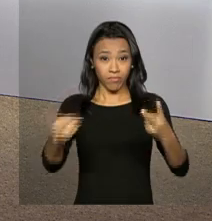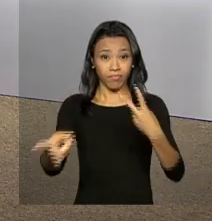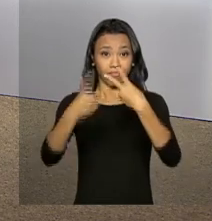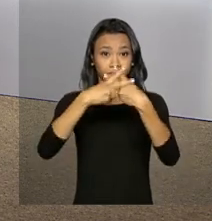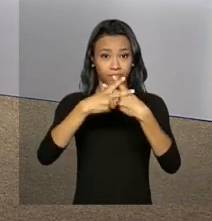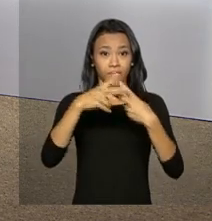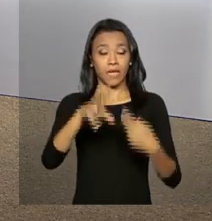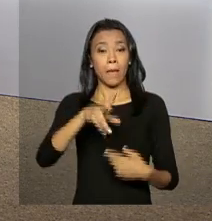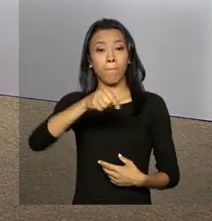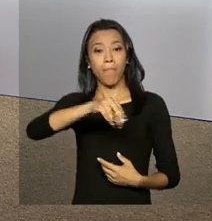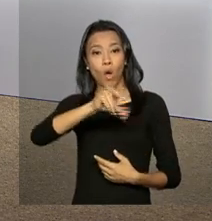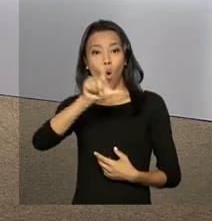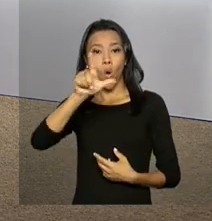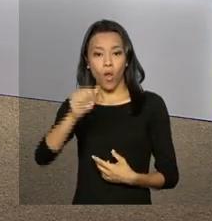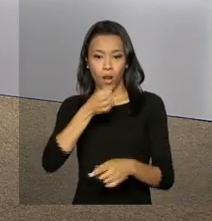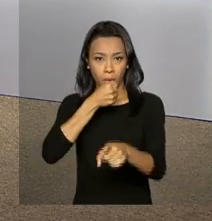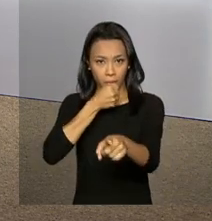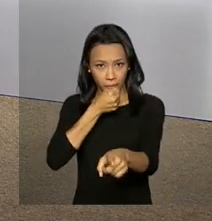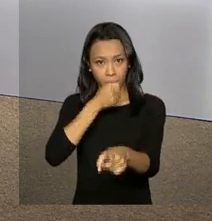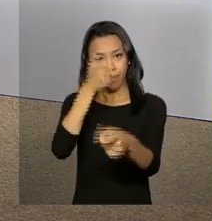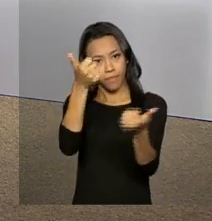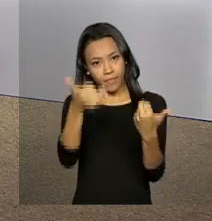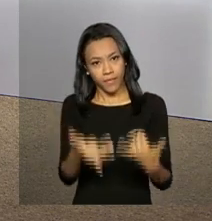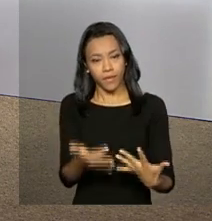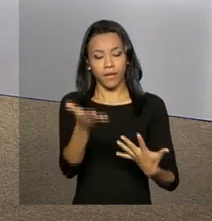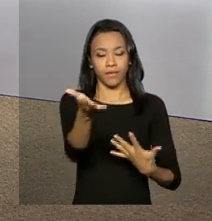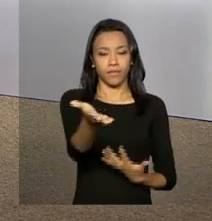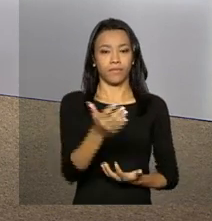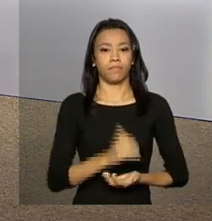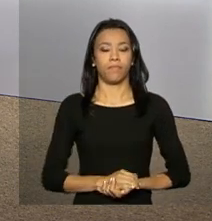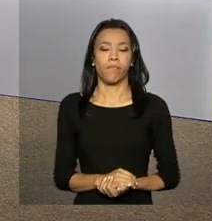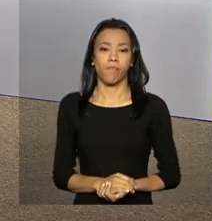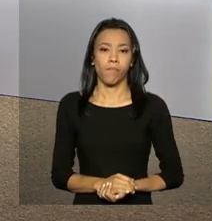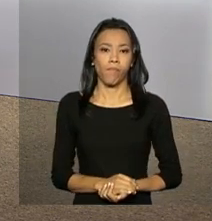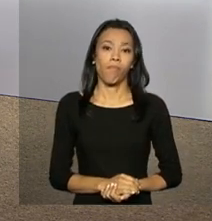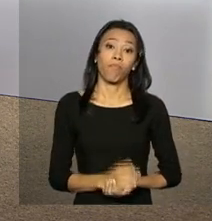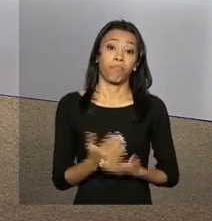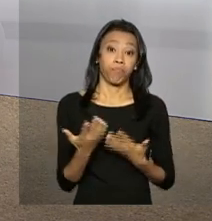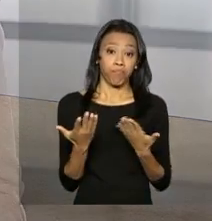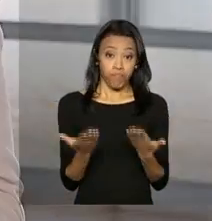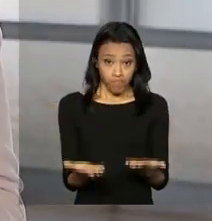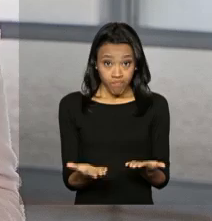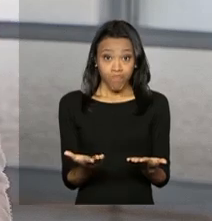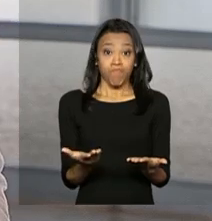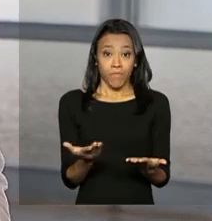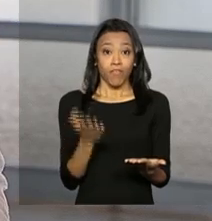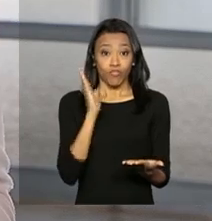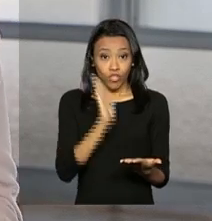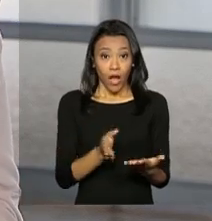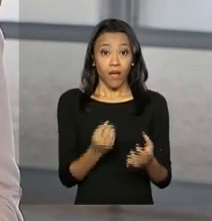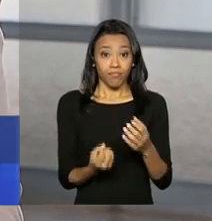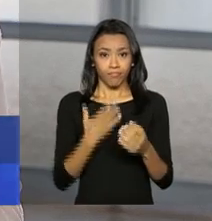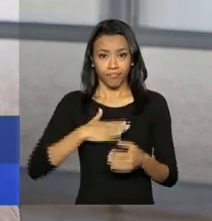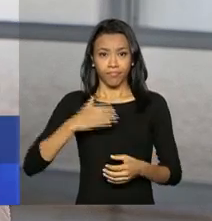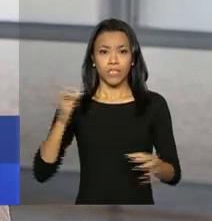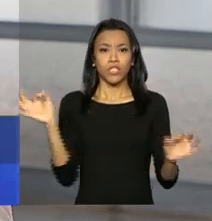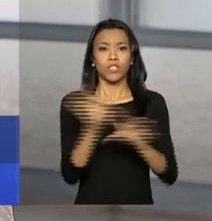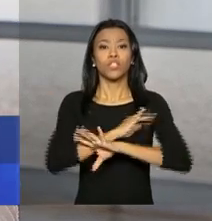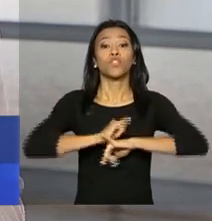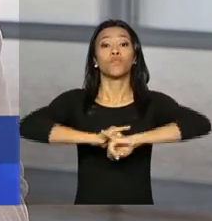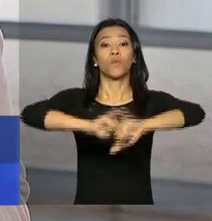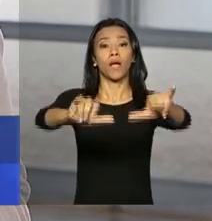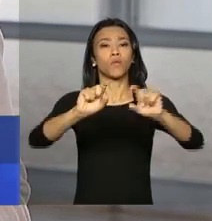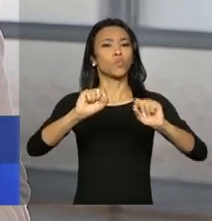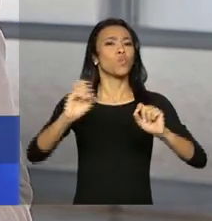repórter Paola De Horte tem as informações. Oi, Paola. Olha, Daniele, acaba de ser divulgado o novo